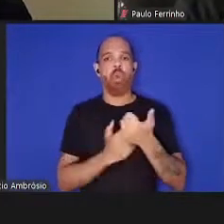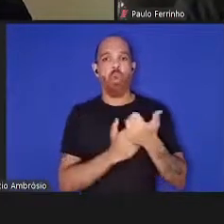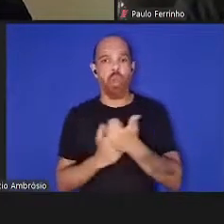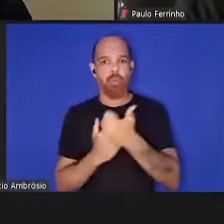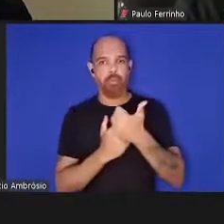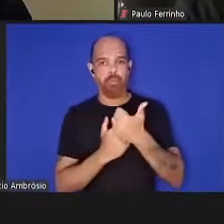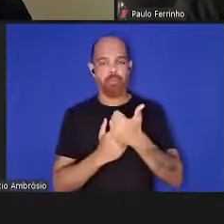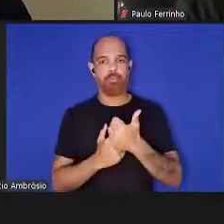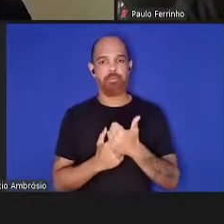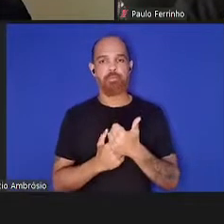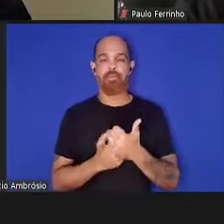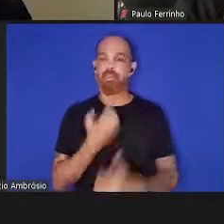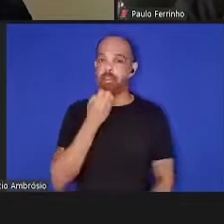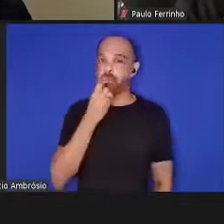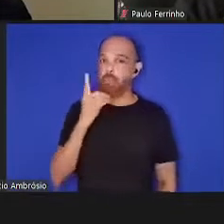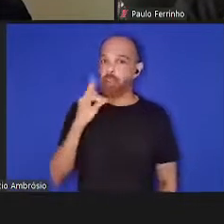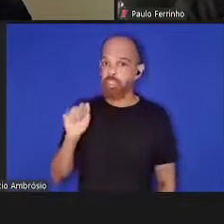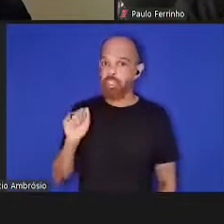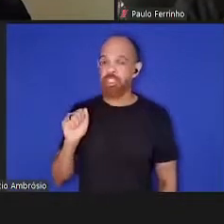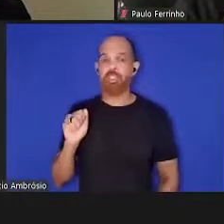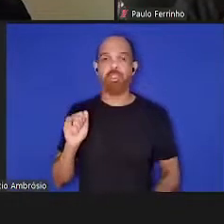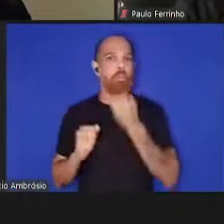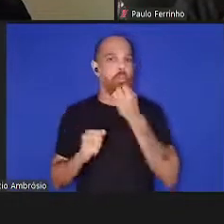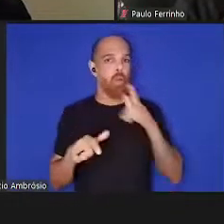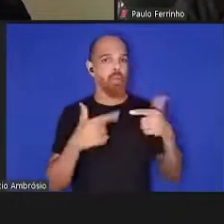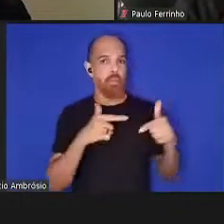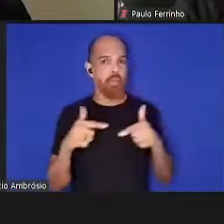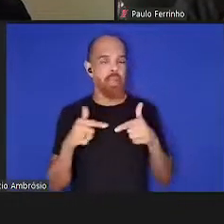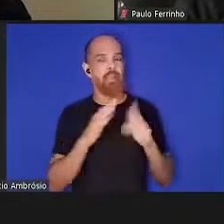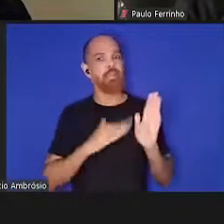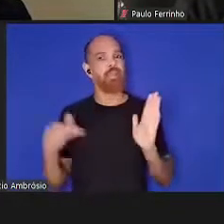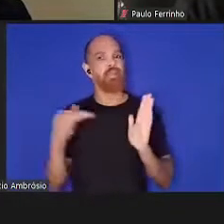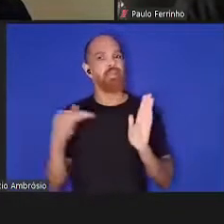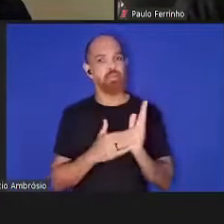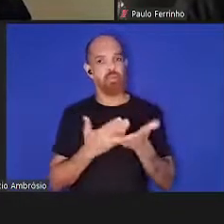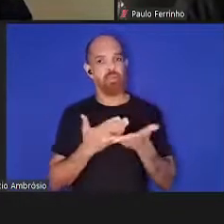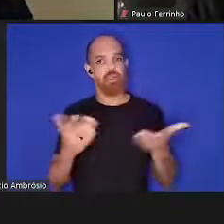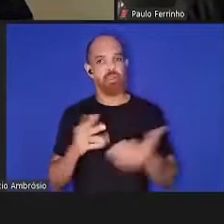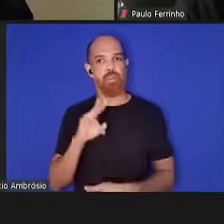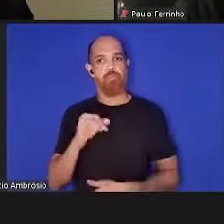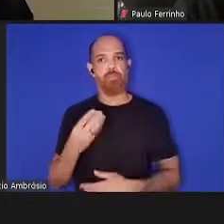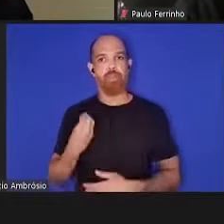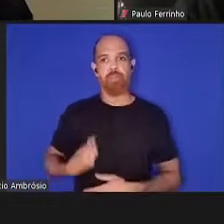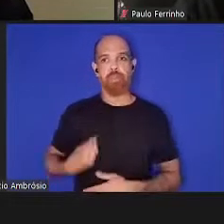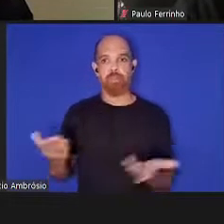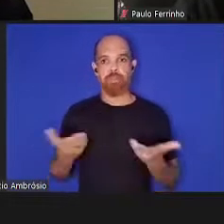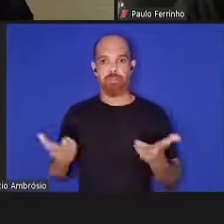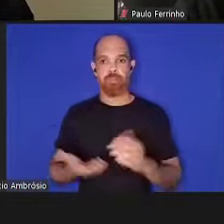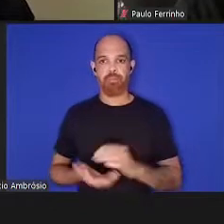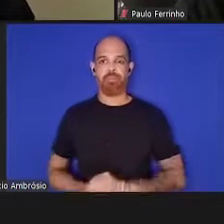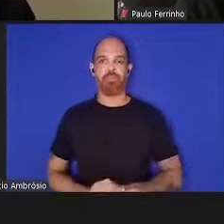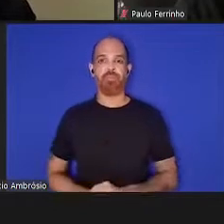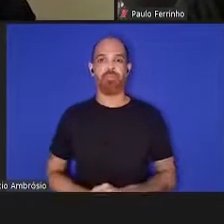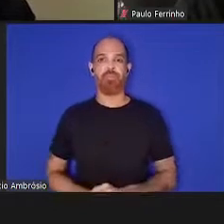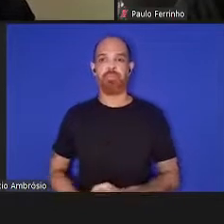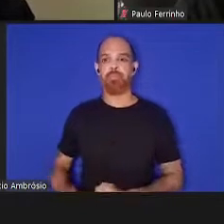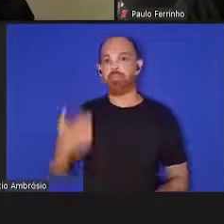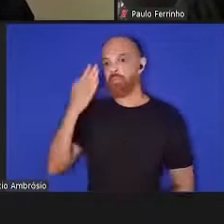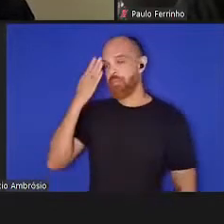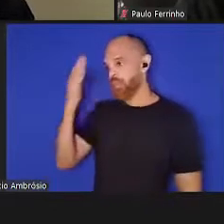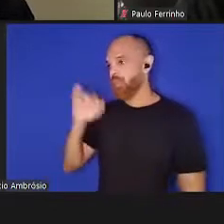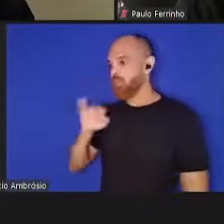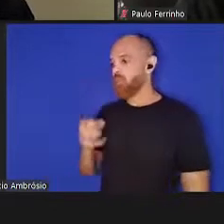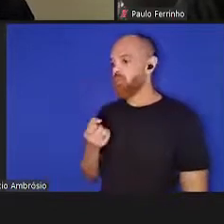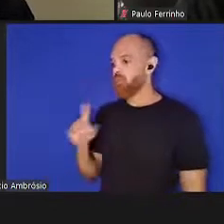Portanto, bom dia e bom trabalho para todos e todas que vão participar neste evento. Obrigada, Julão. Com a